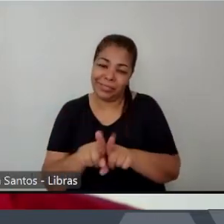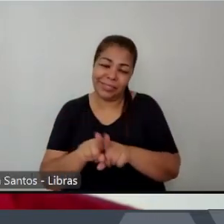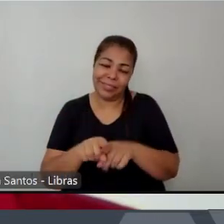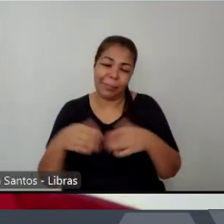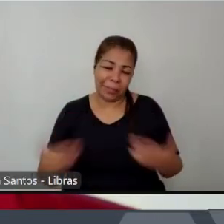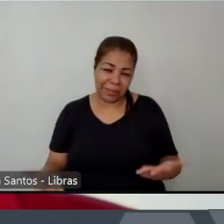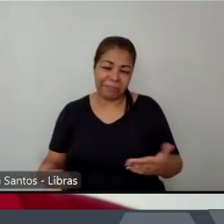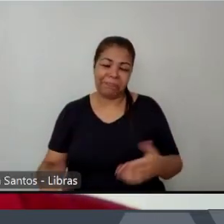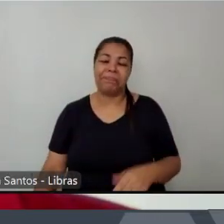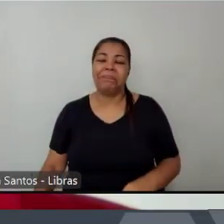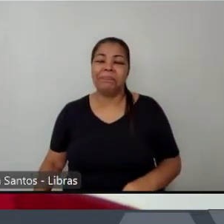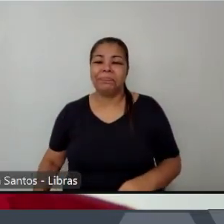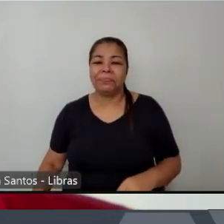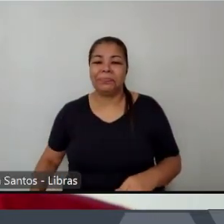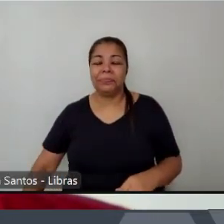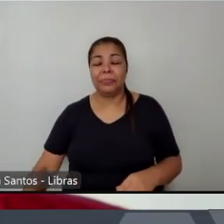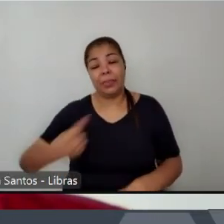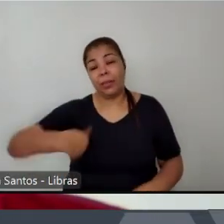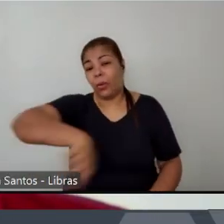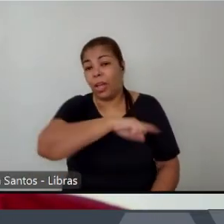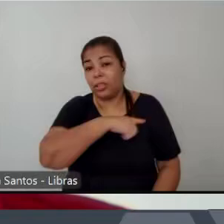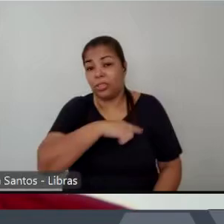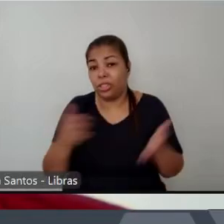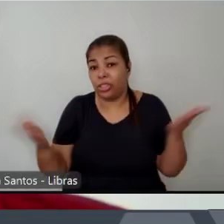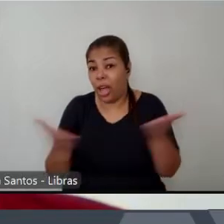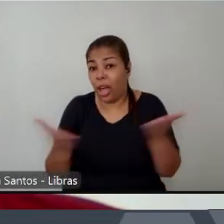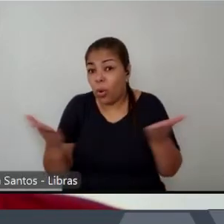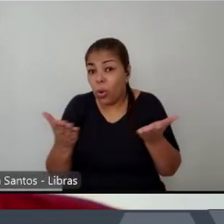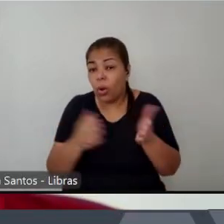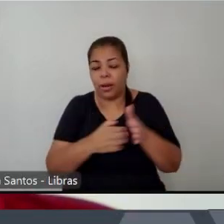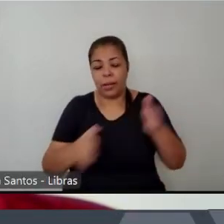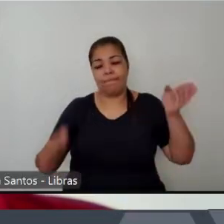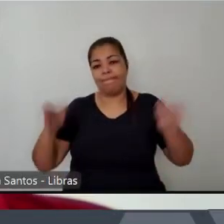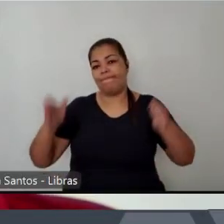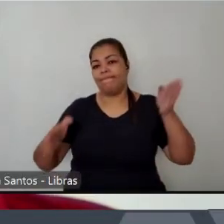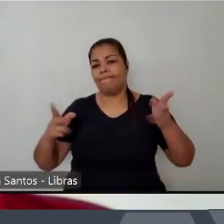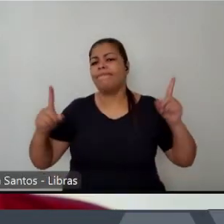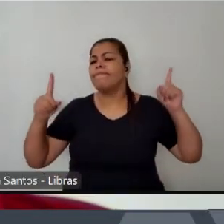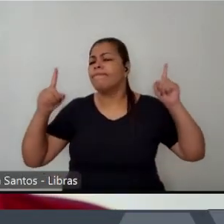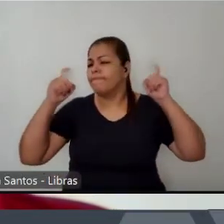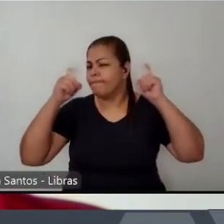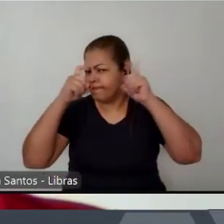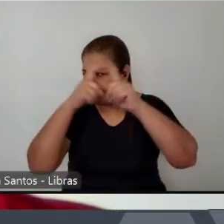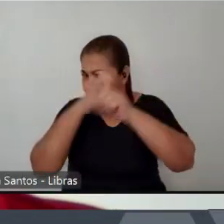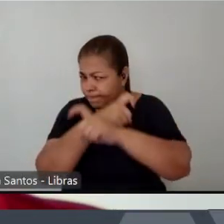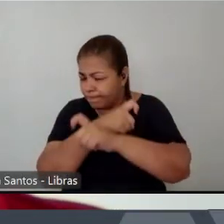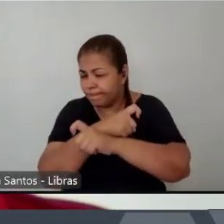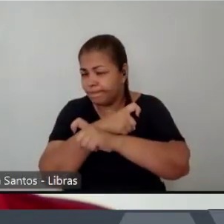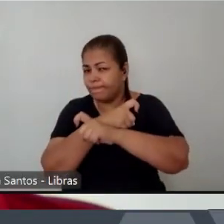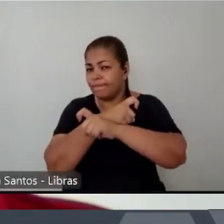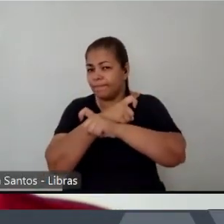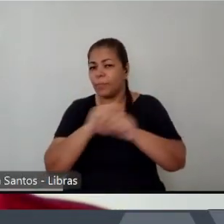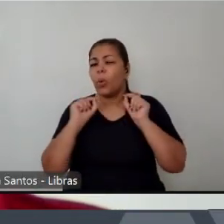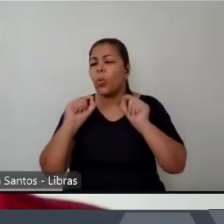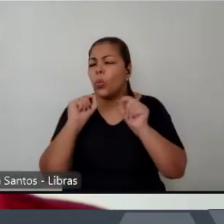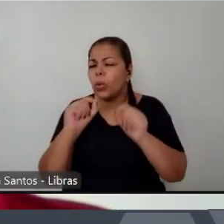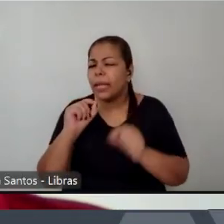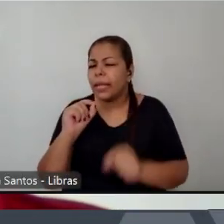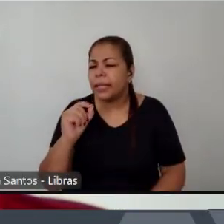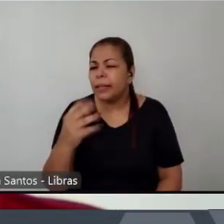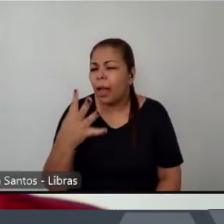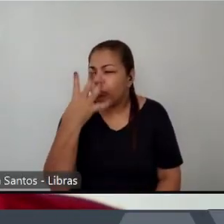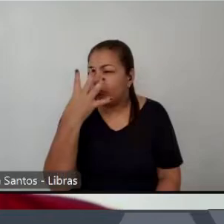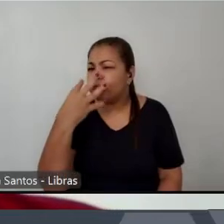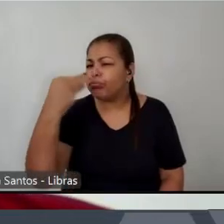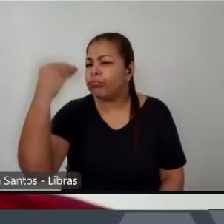a gente está numa fase difícil mesmo porque o que está o que está convencendo o que está seduzindo é justamente essa